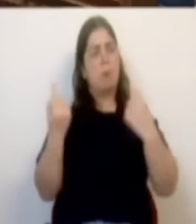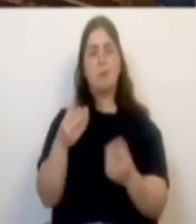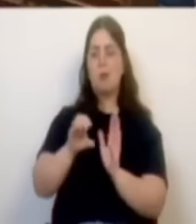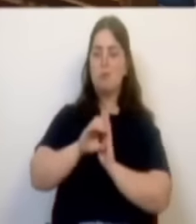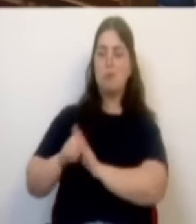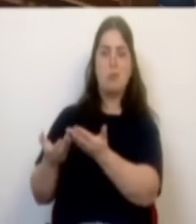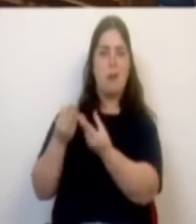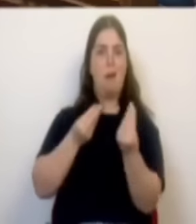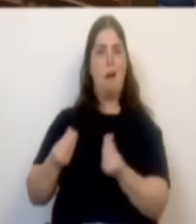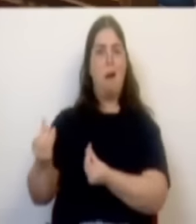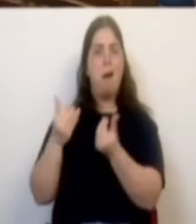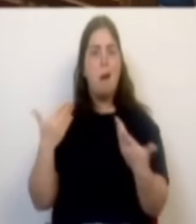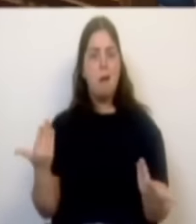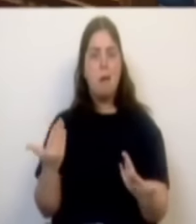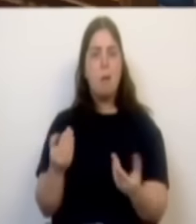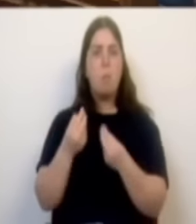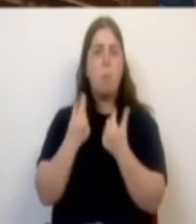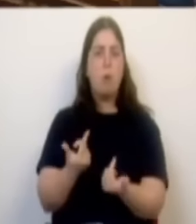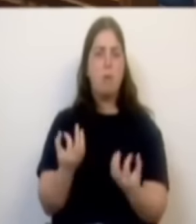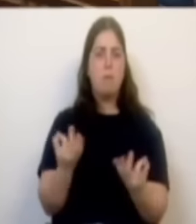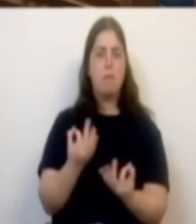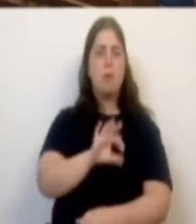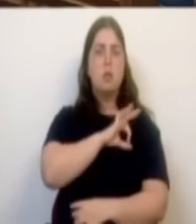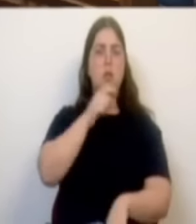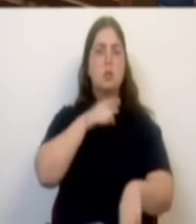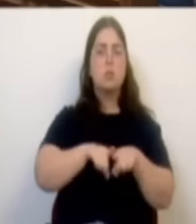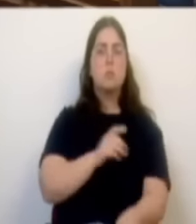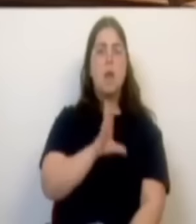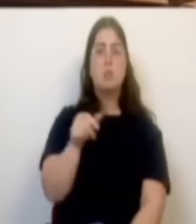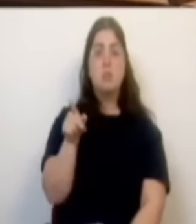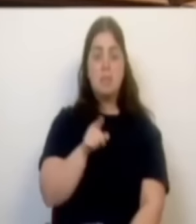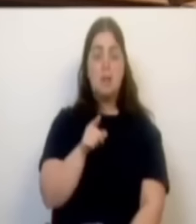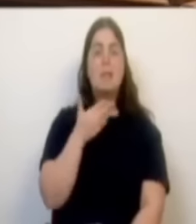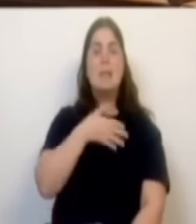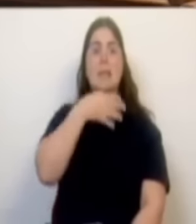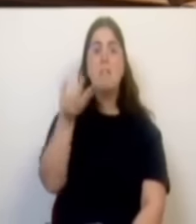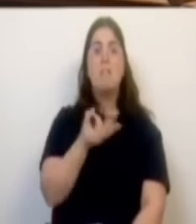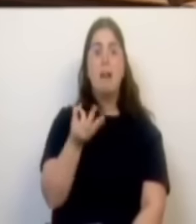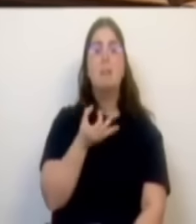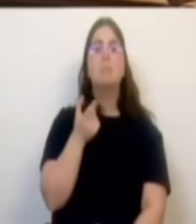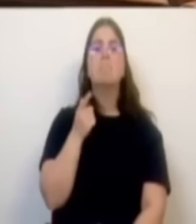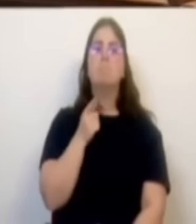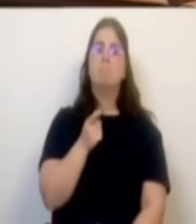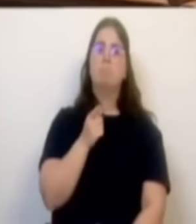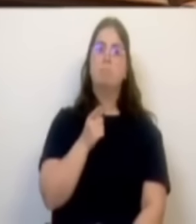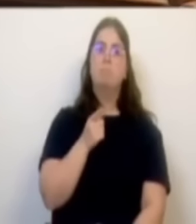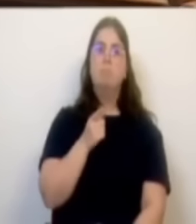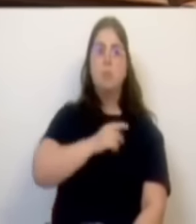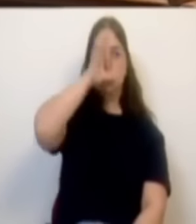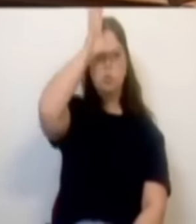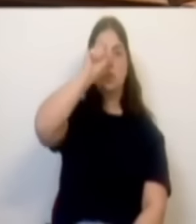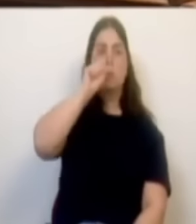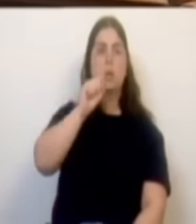pouco, nem tão pouco, como diz também o Sr. Deputado José Dias Fernandes, o Estado é uma